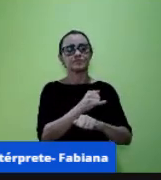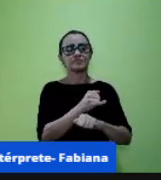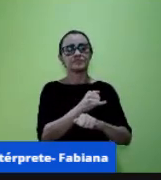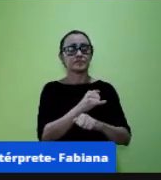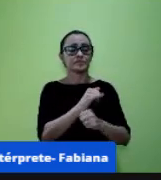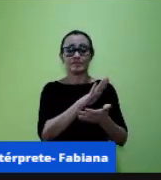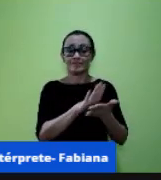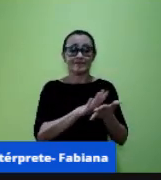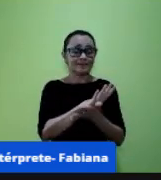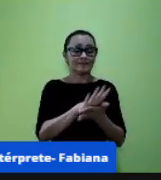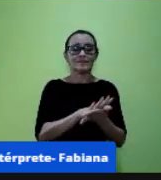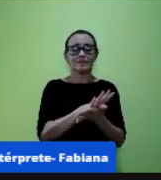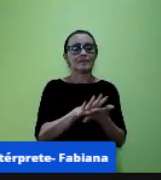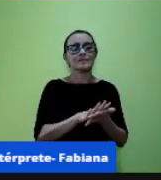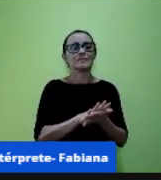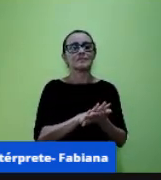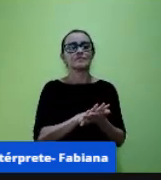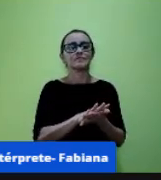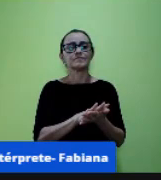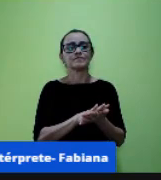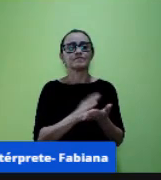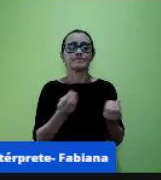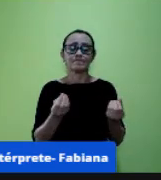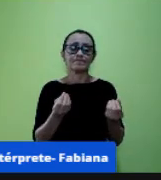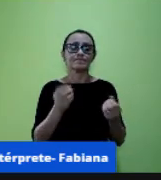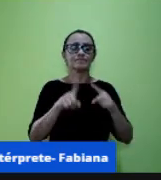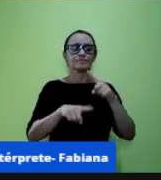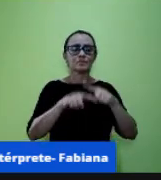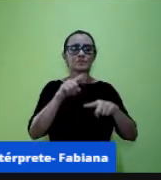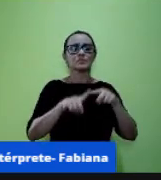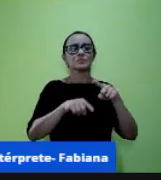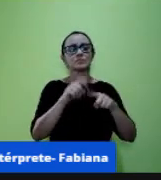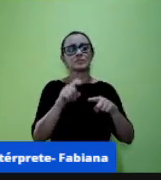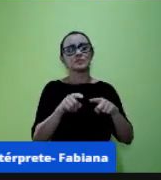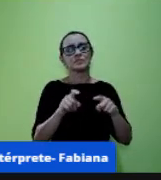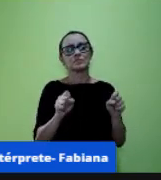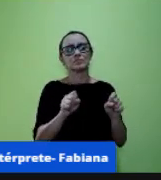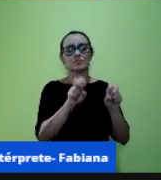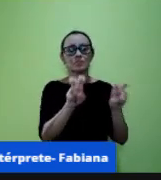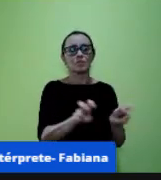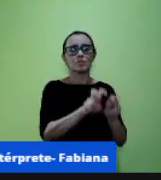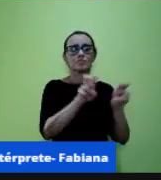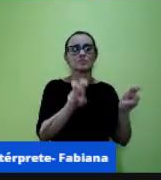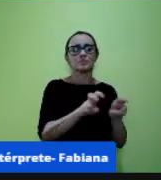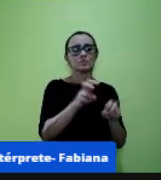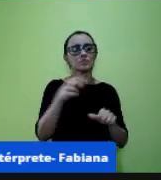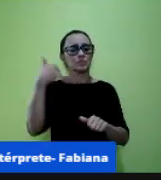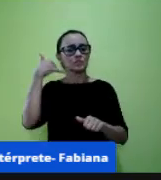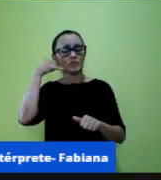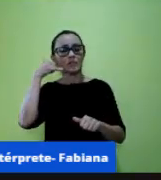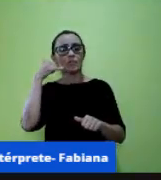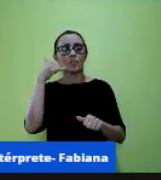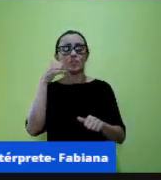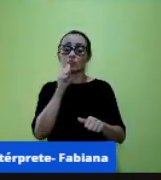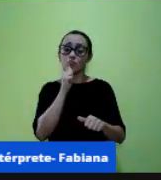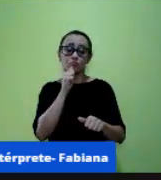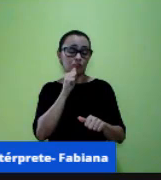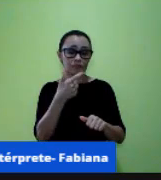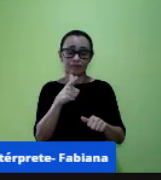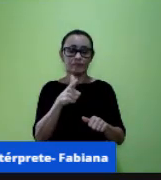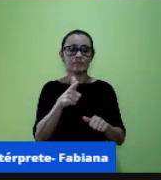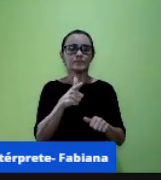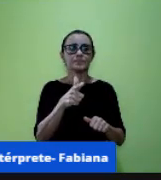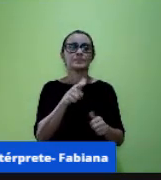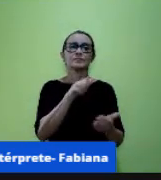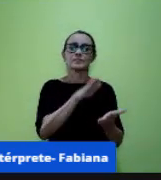vamos dizer instrumento celular computador então a impressão também